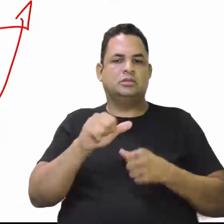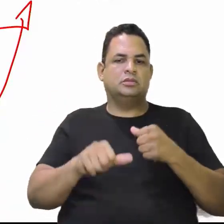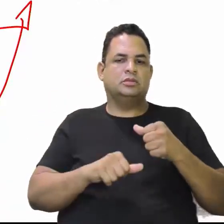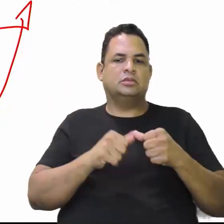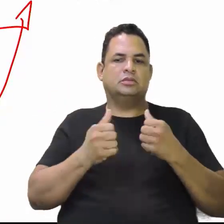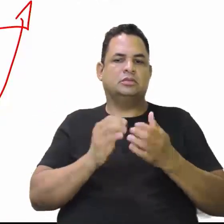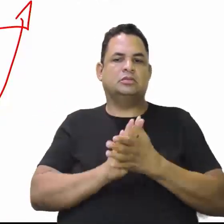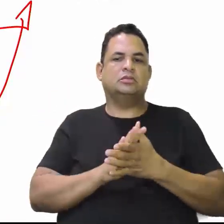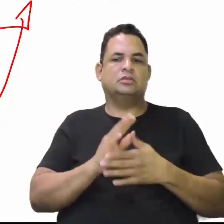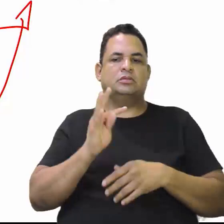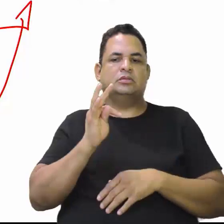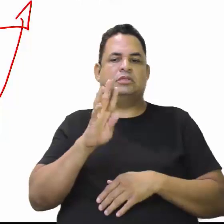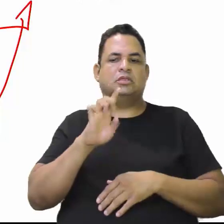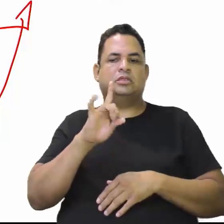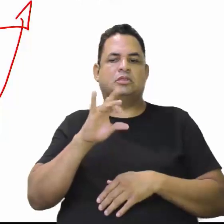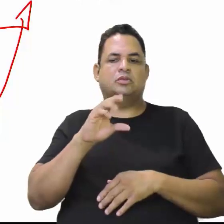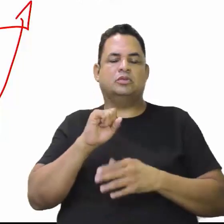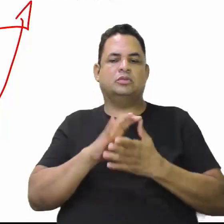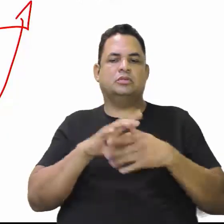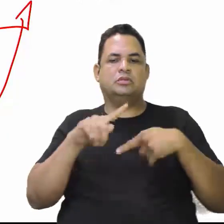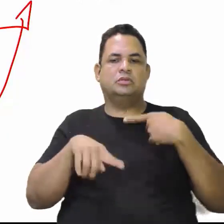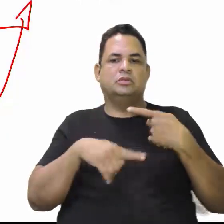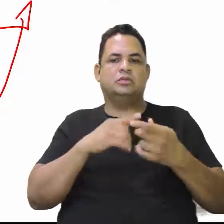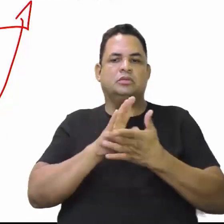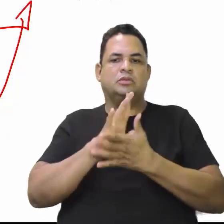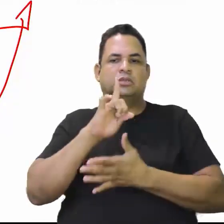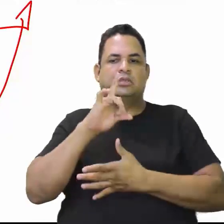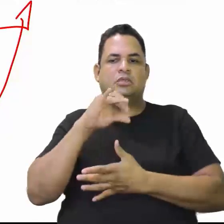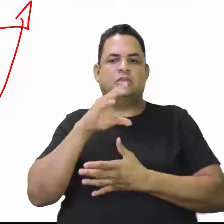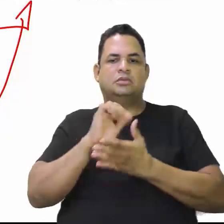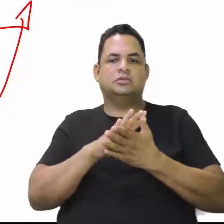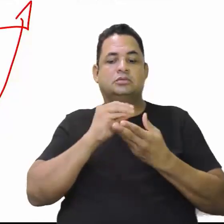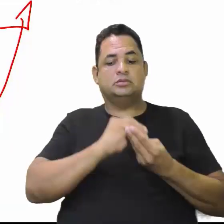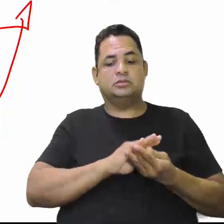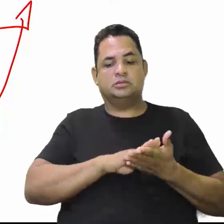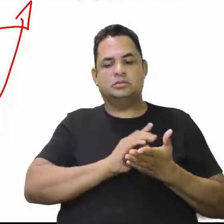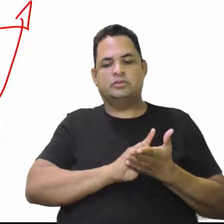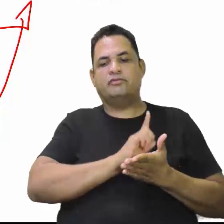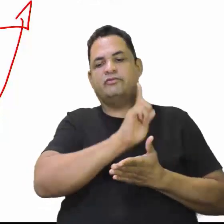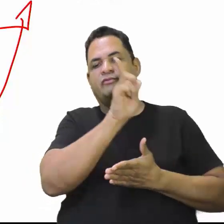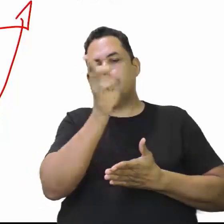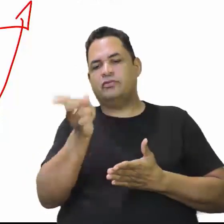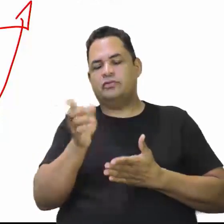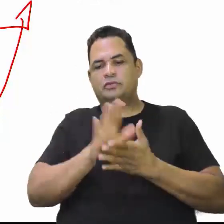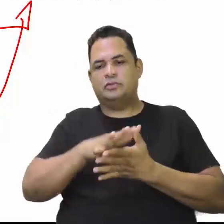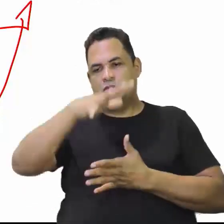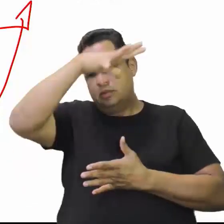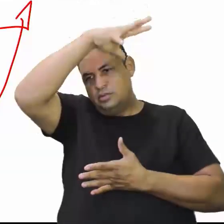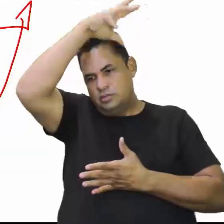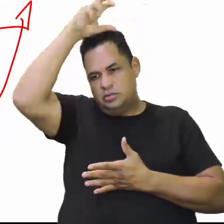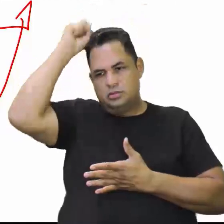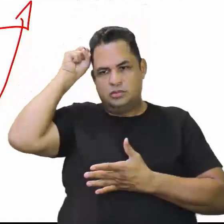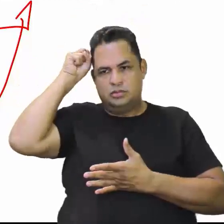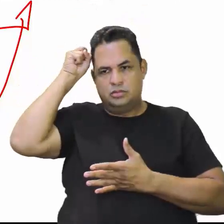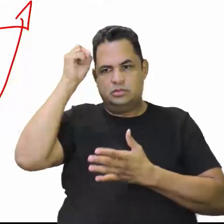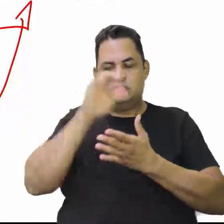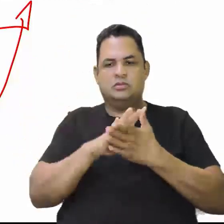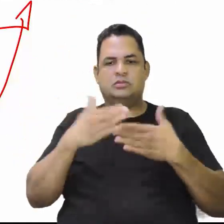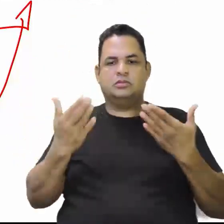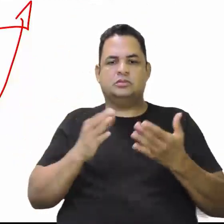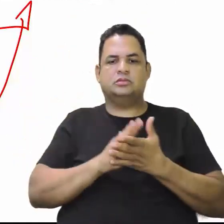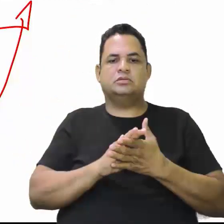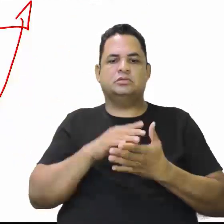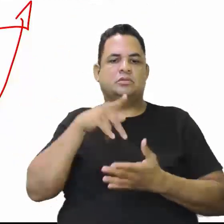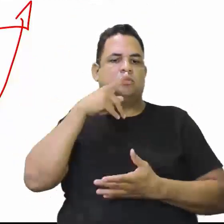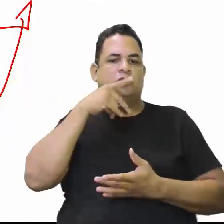formar o território. Depois, nós vimos que Lábrea e Canutama são devolvidas para o Amazonas. Só vai ficar Porto Velho, que